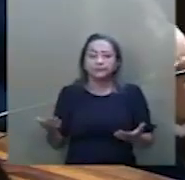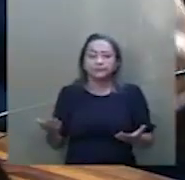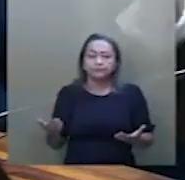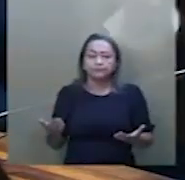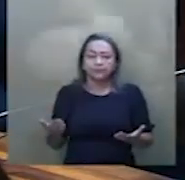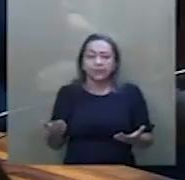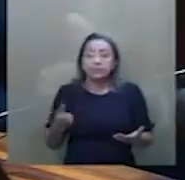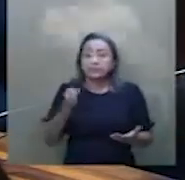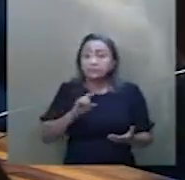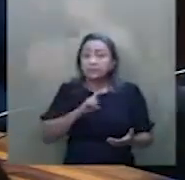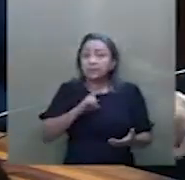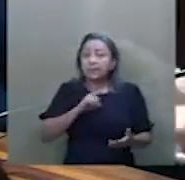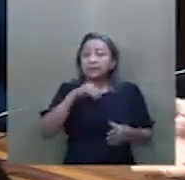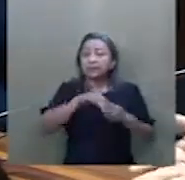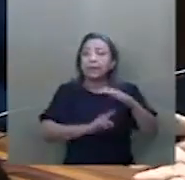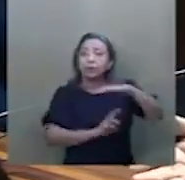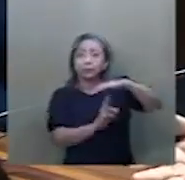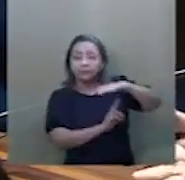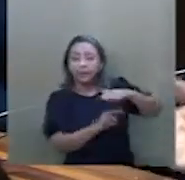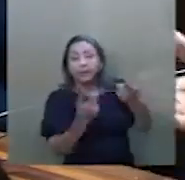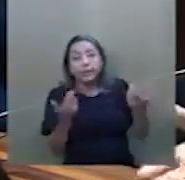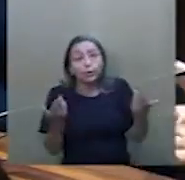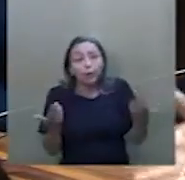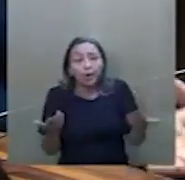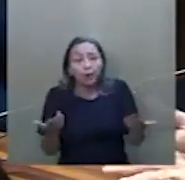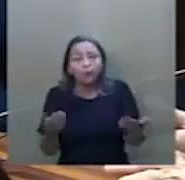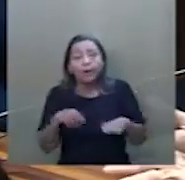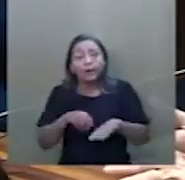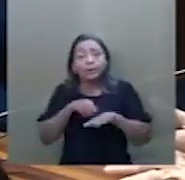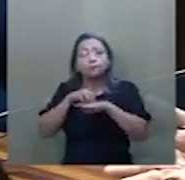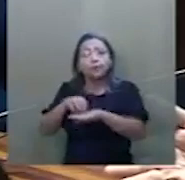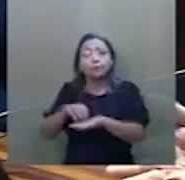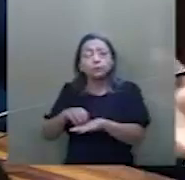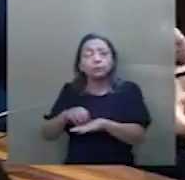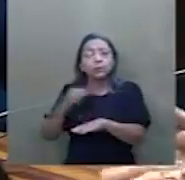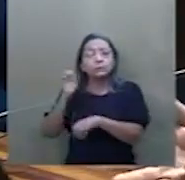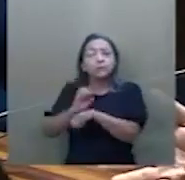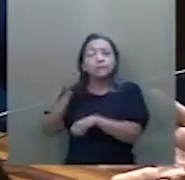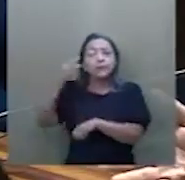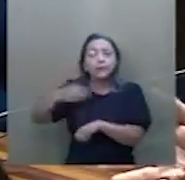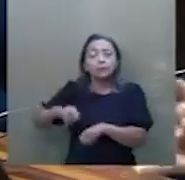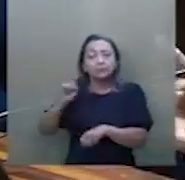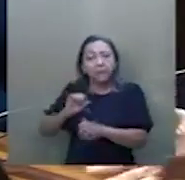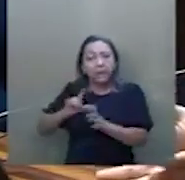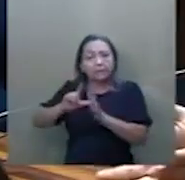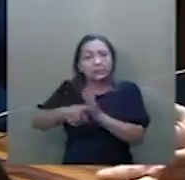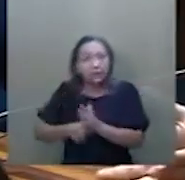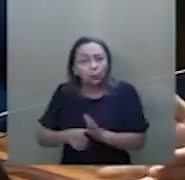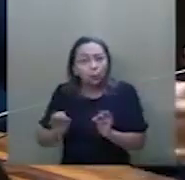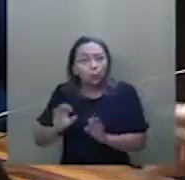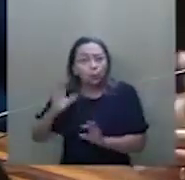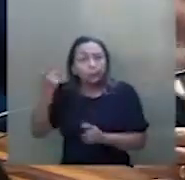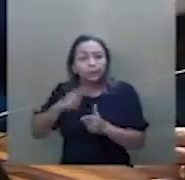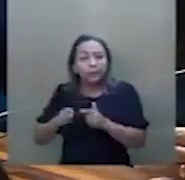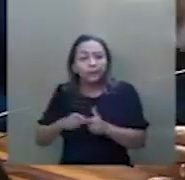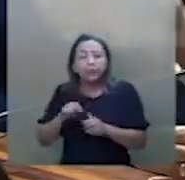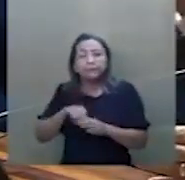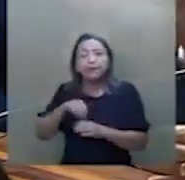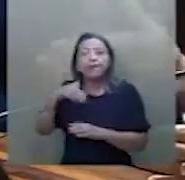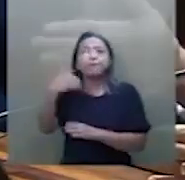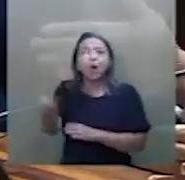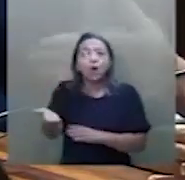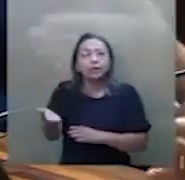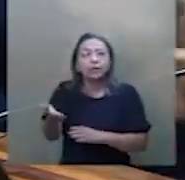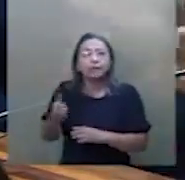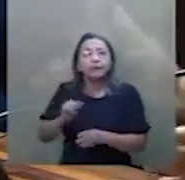usuário. Se você está dentro da rodoviária, é a coisa. No ferribote do Maranhão, se está atrasado e não está resolvido o problema, você fica do lado de